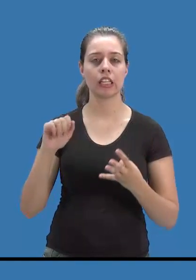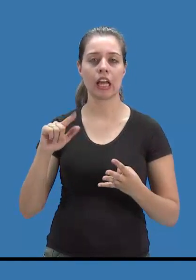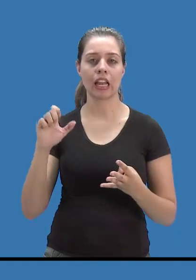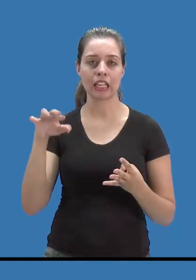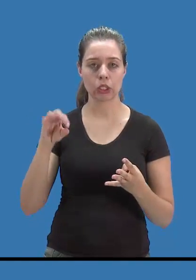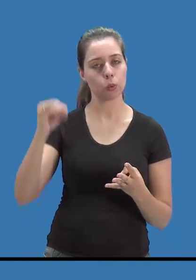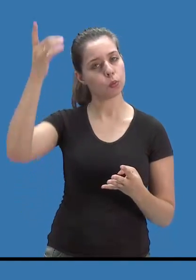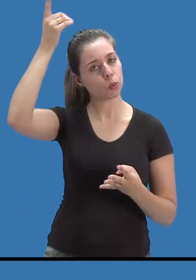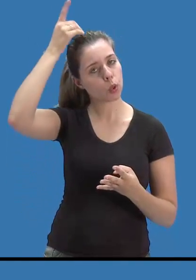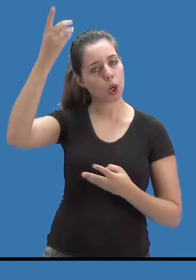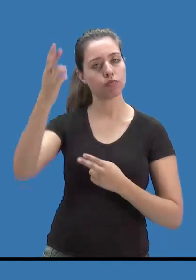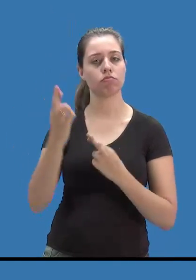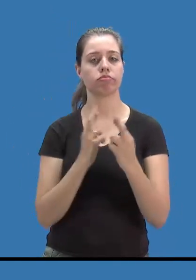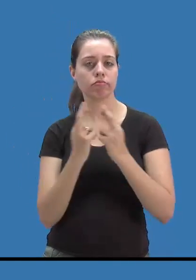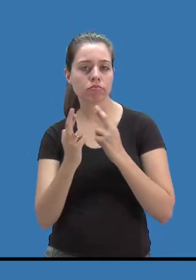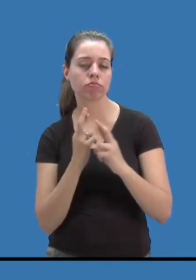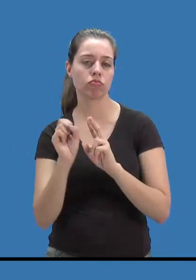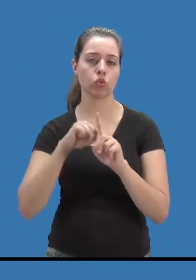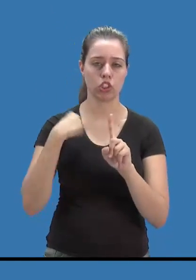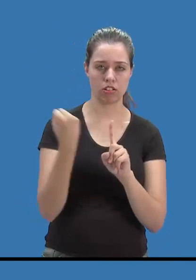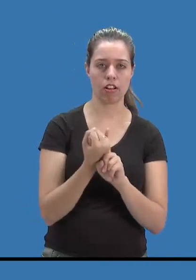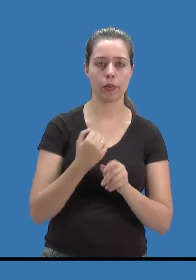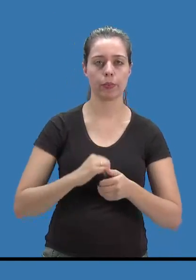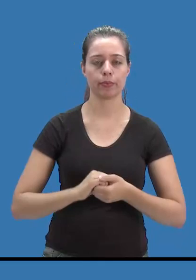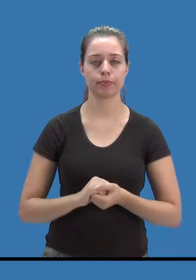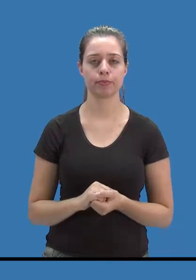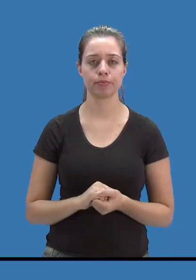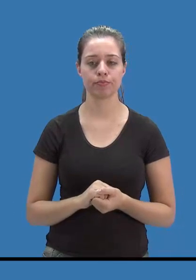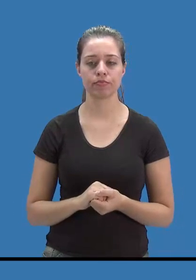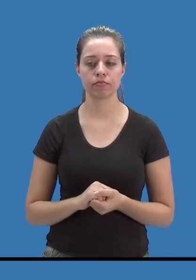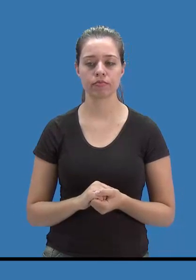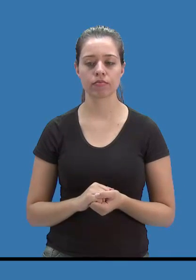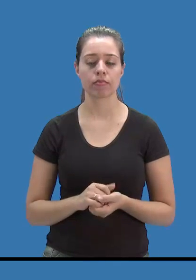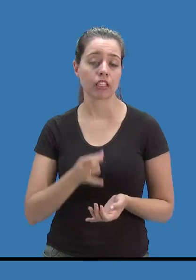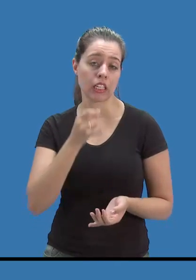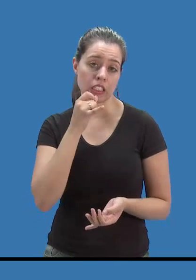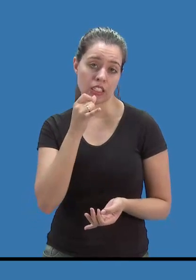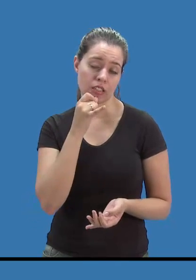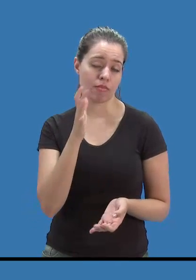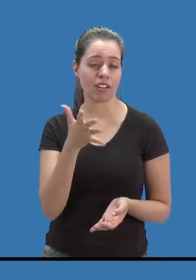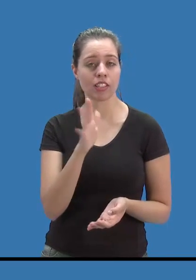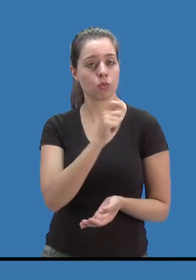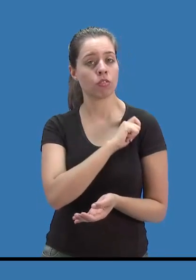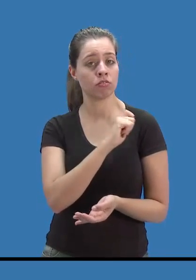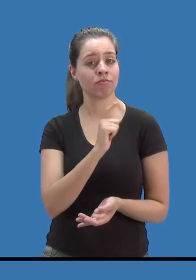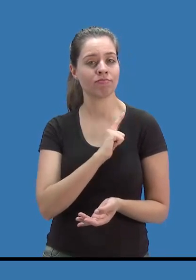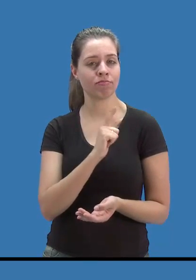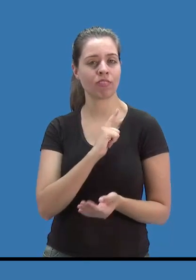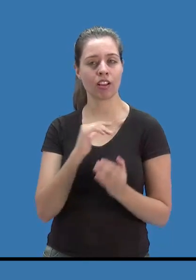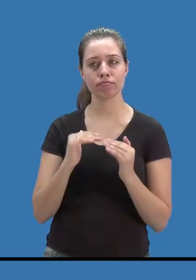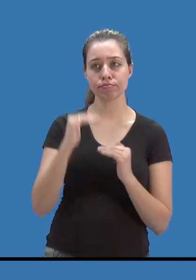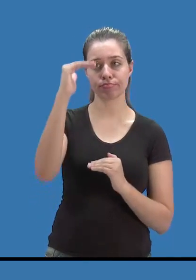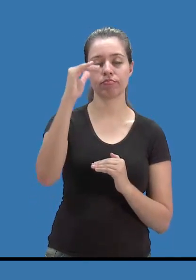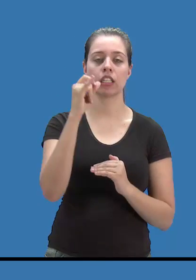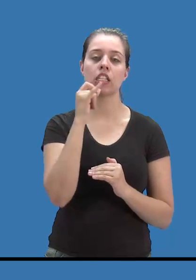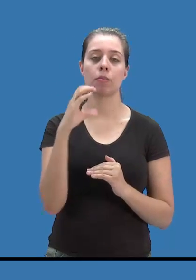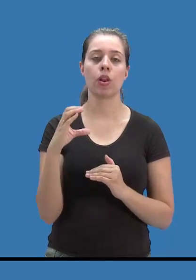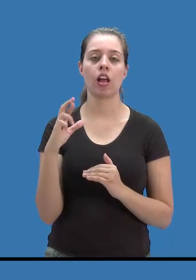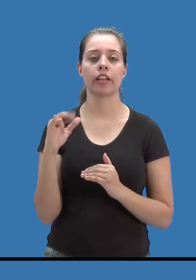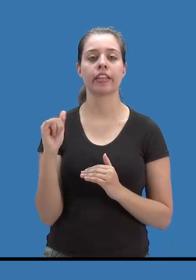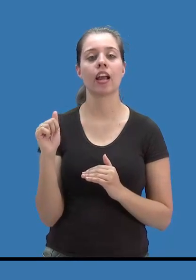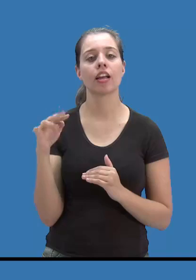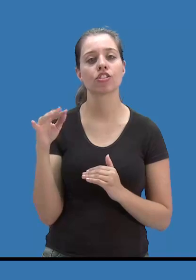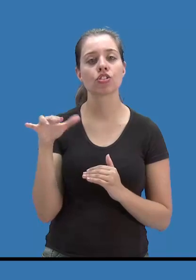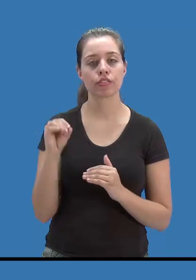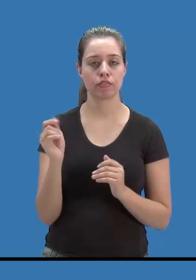aluno tenha um determinado domínio de capacidade, vamos dizer assim, criativo,